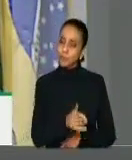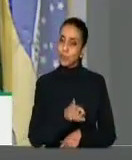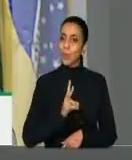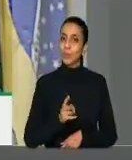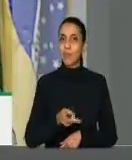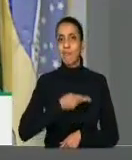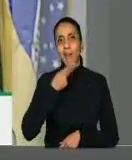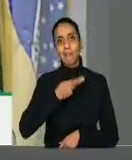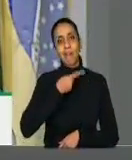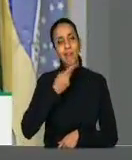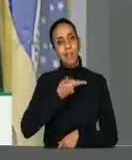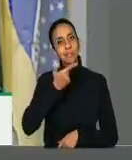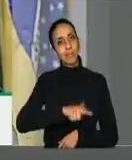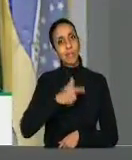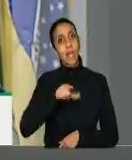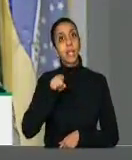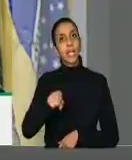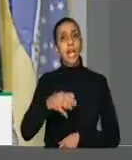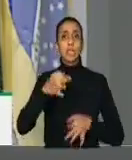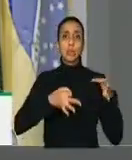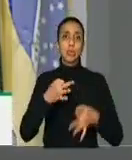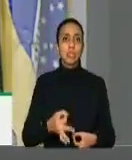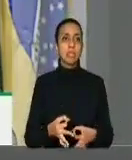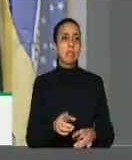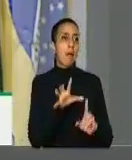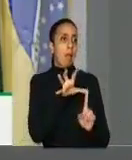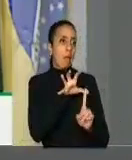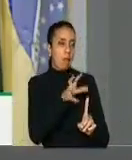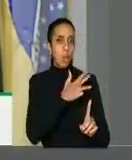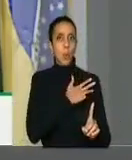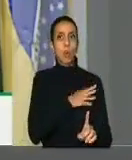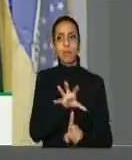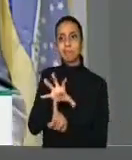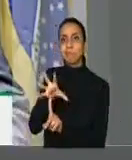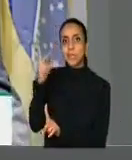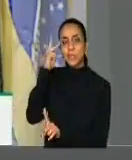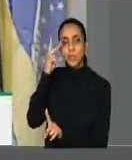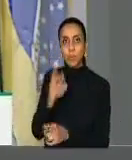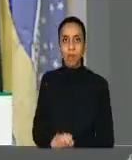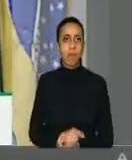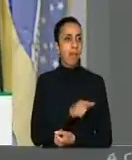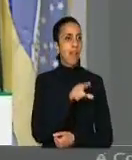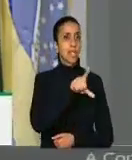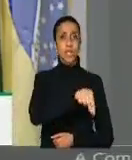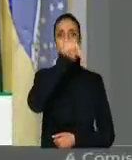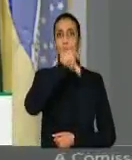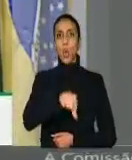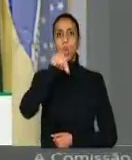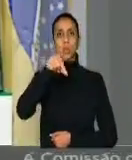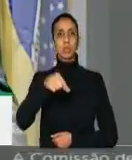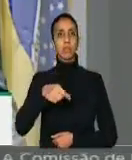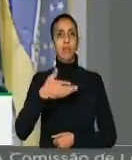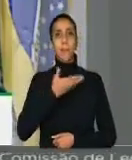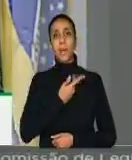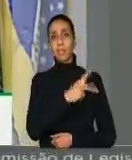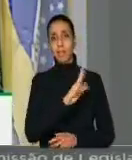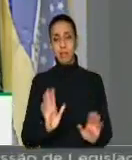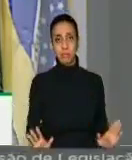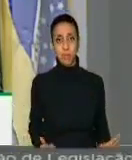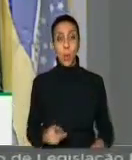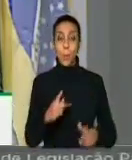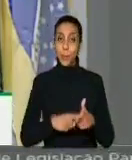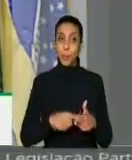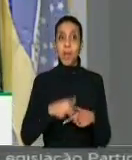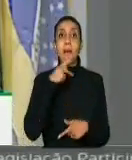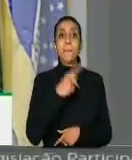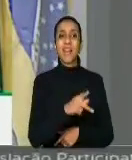que a justiça persegue a Lula, que a justiça persegue a Dilma, ou seja, são completamente seletivos. O problema dessa oposição do PT e